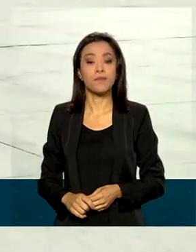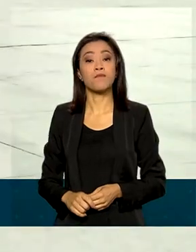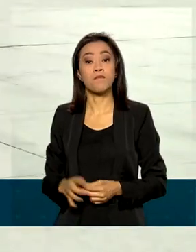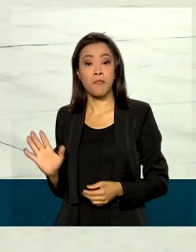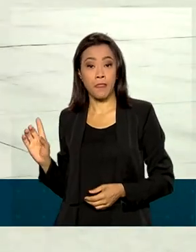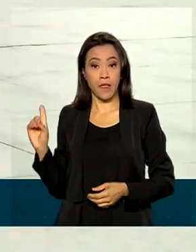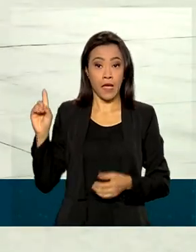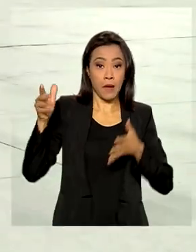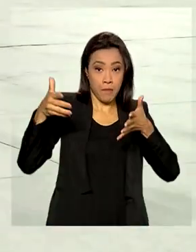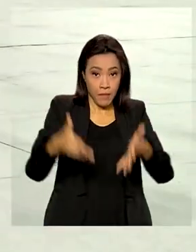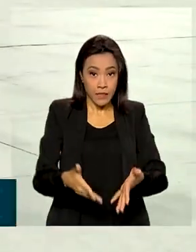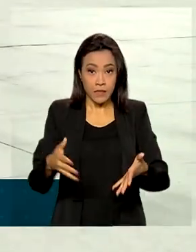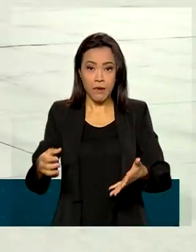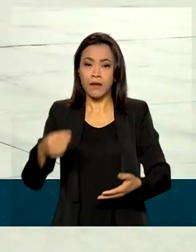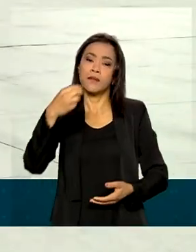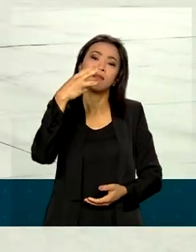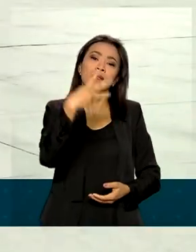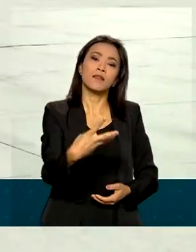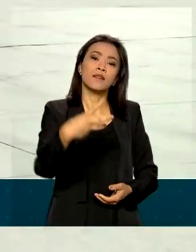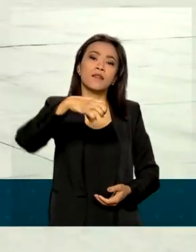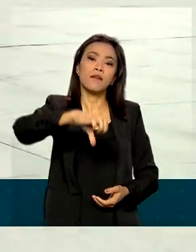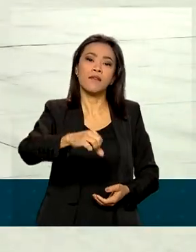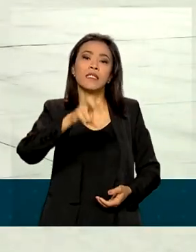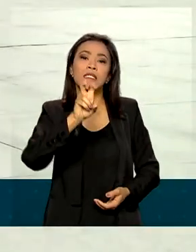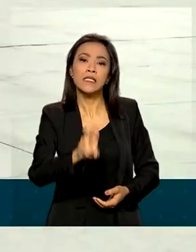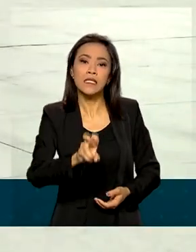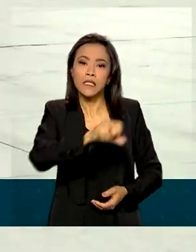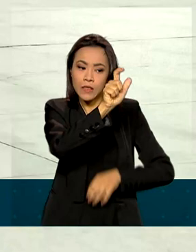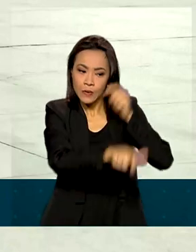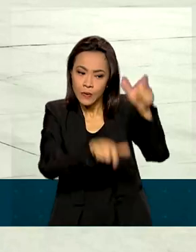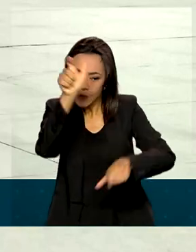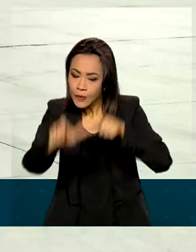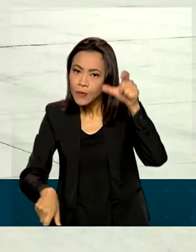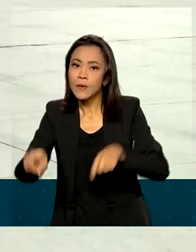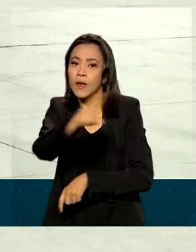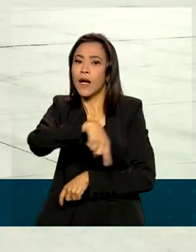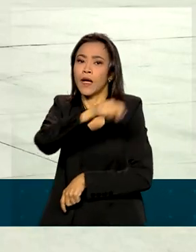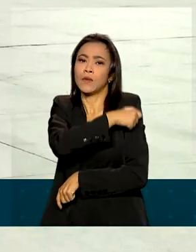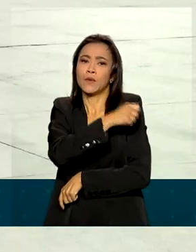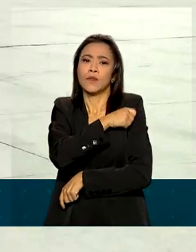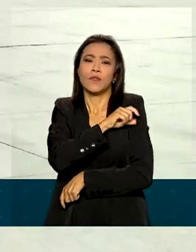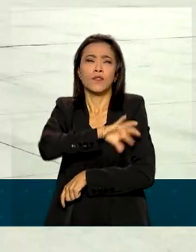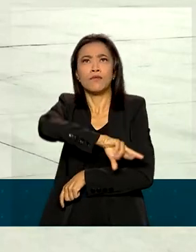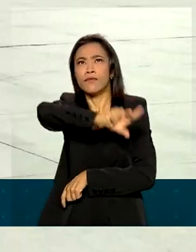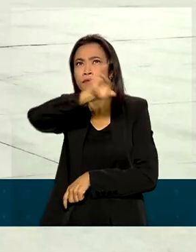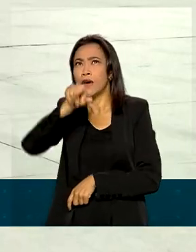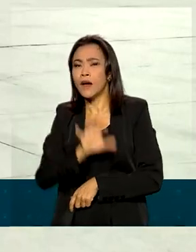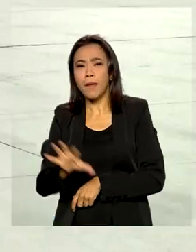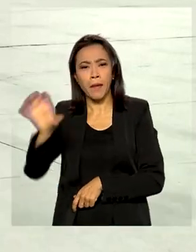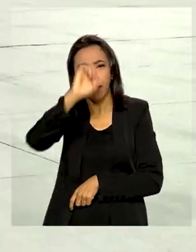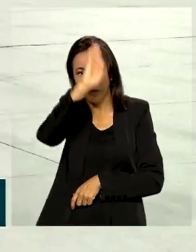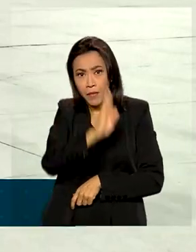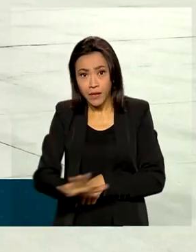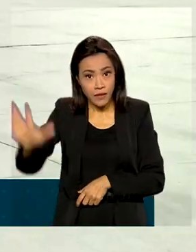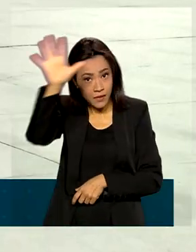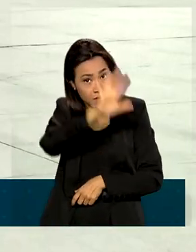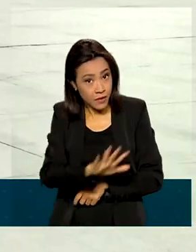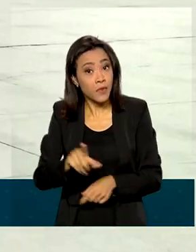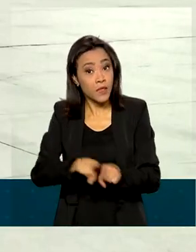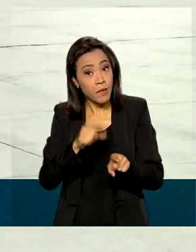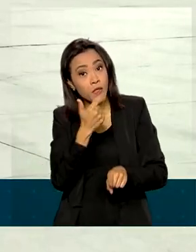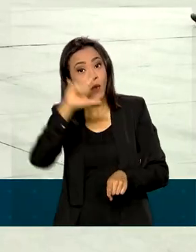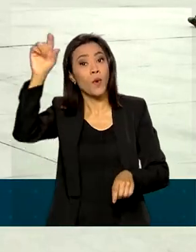Participaram da cerimônia 395 cadetes de todas as regiões do país, sendo 15 de outros